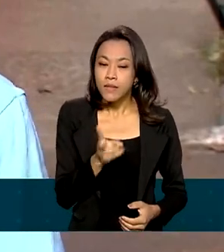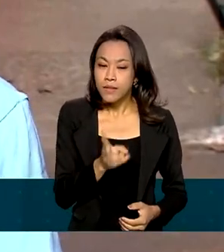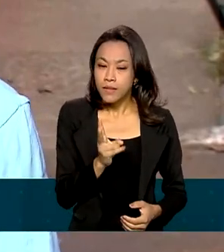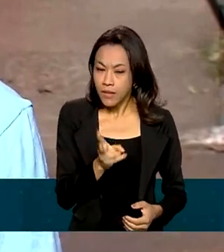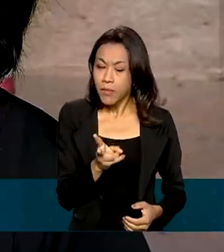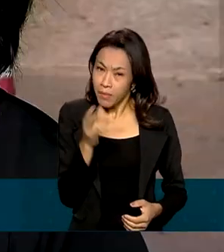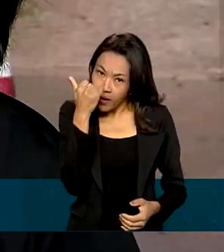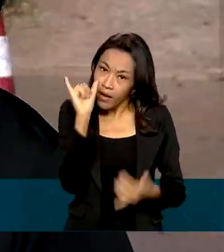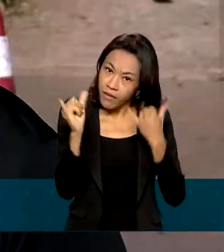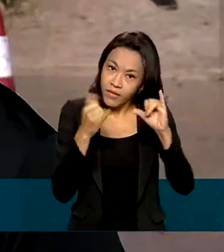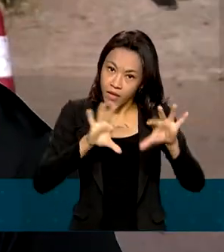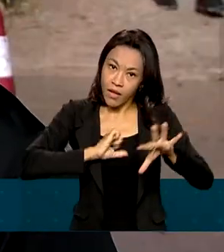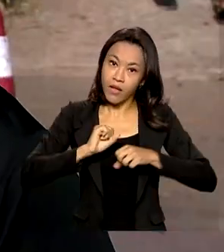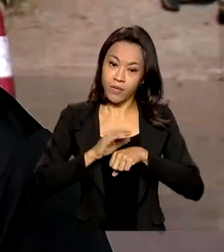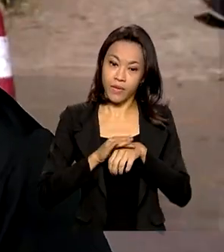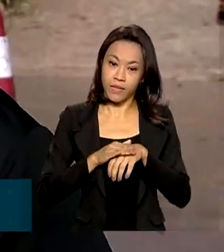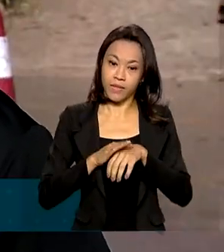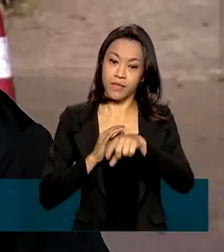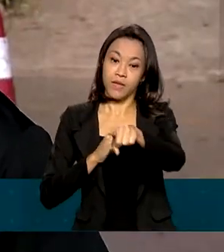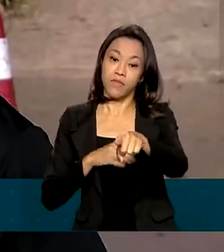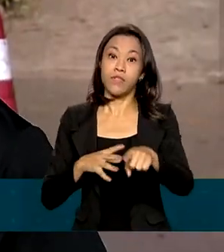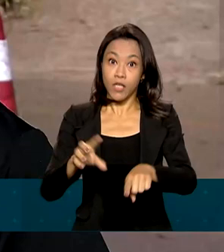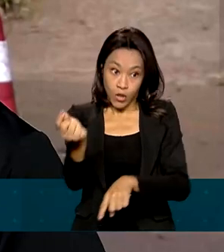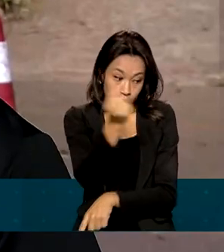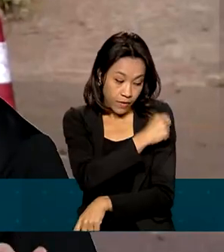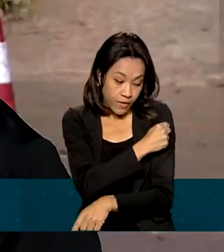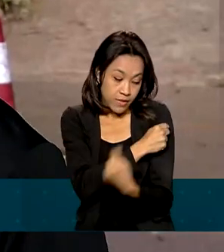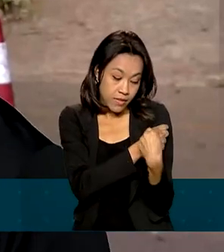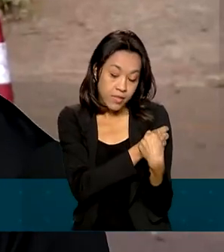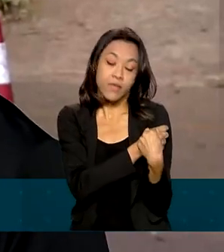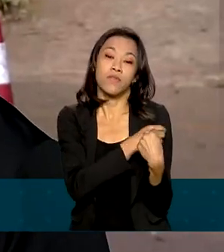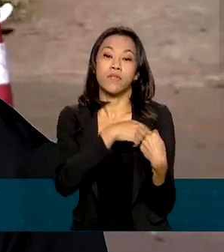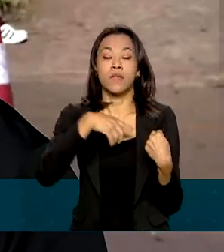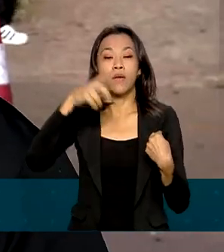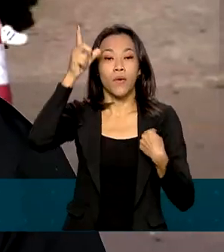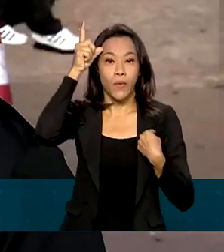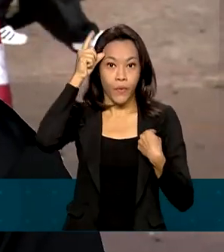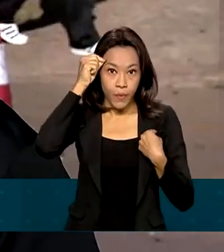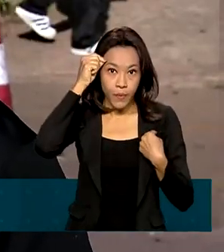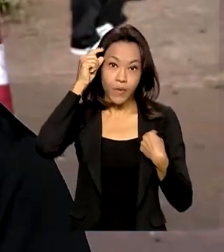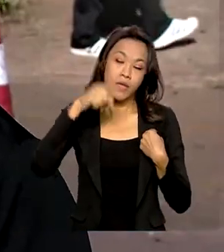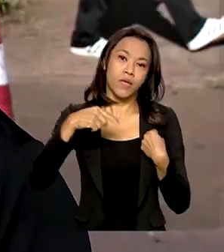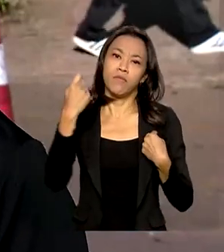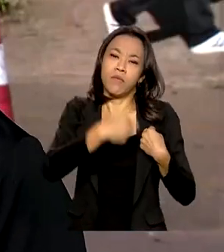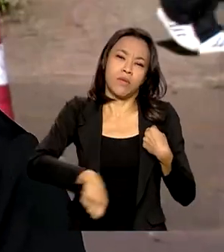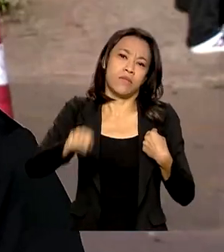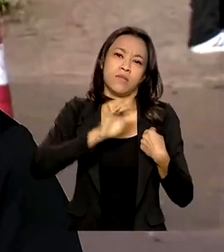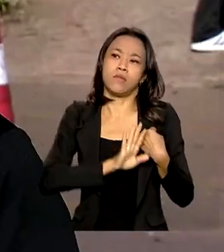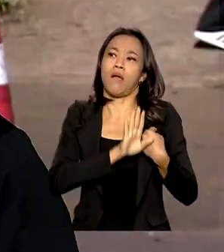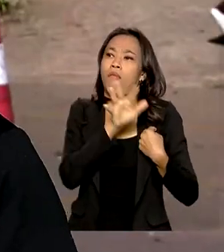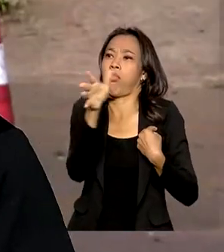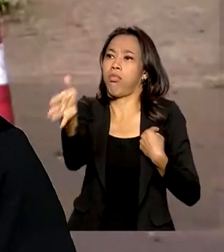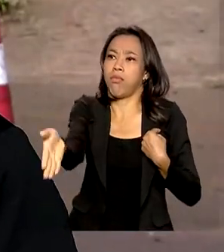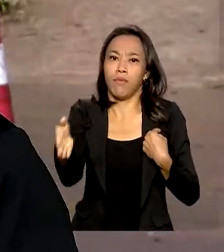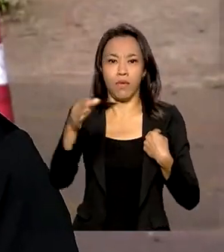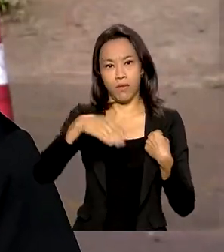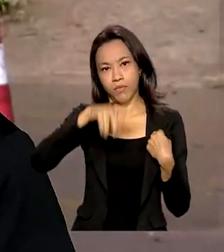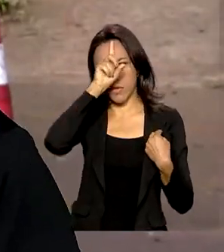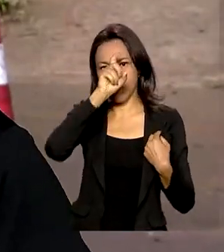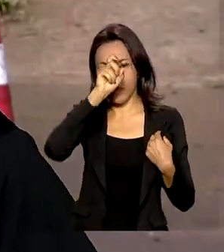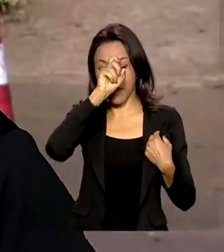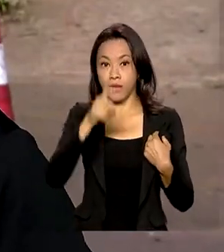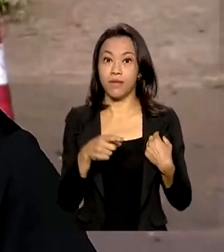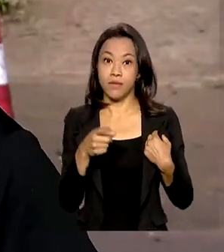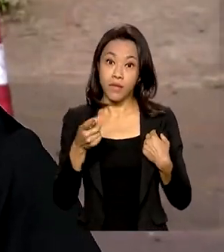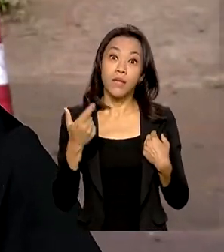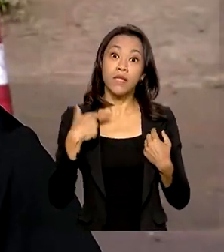prevenção. Tomando a vacina, se precavendo, você vai desafogar os nossos postos de saúde, dando oportunidade para